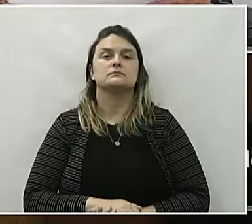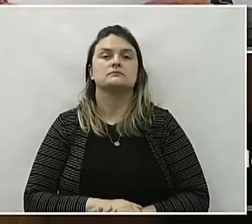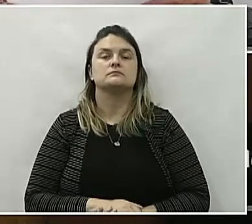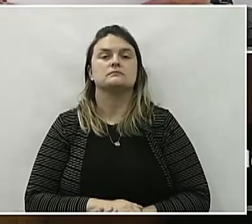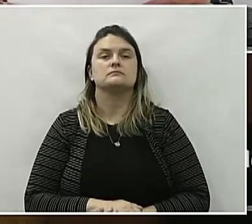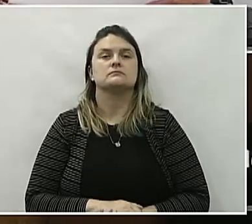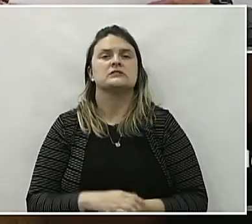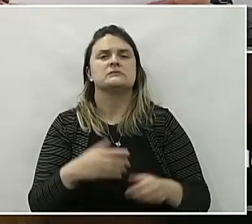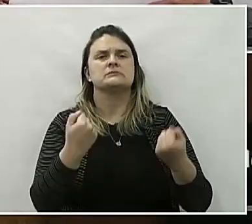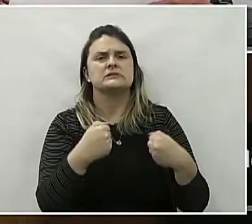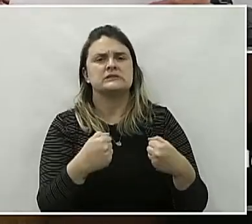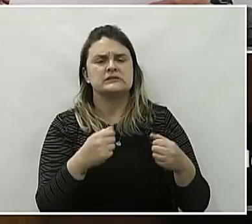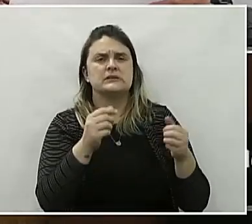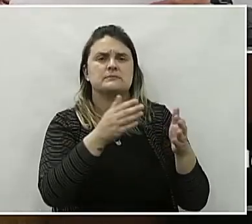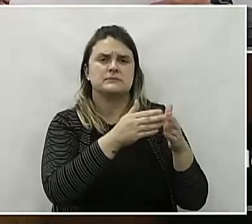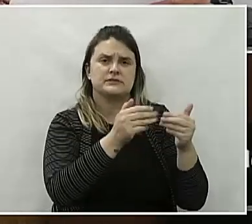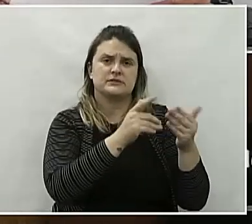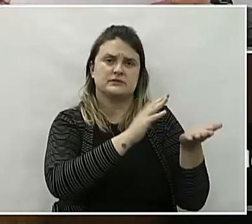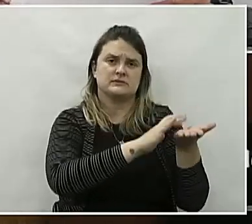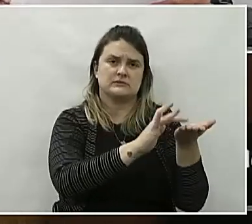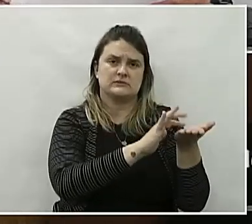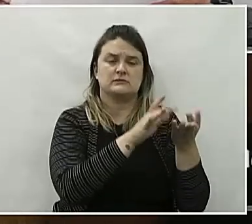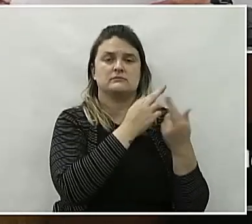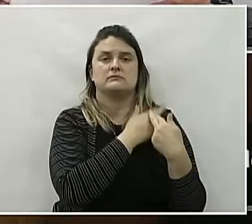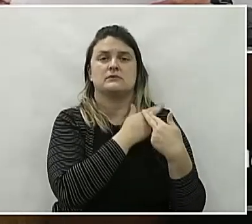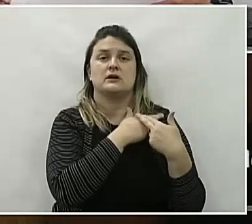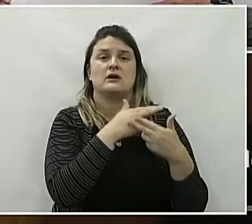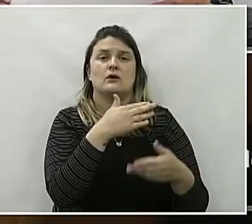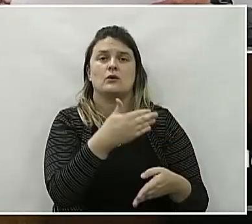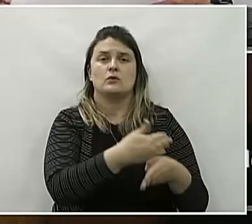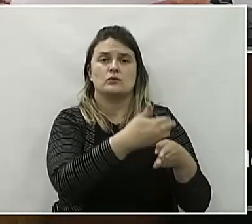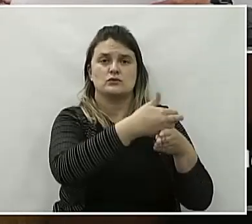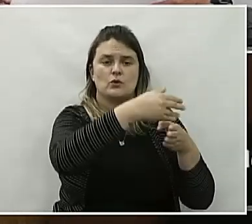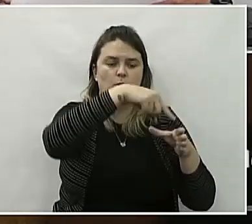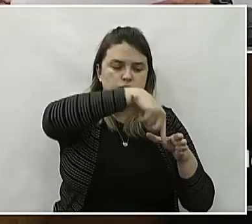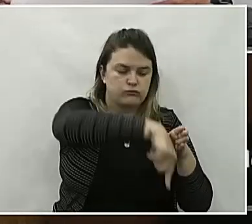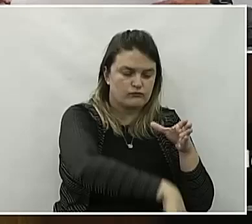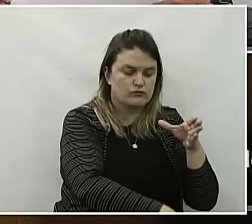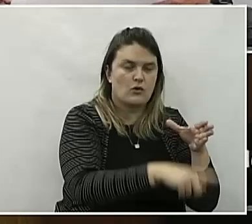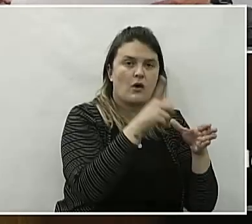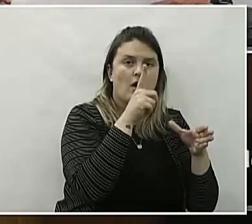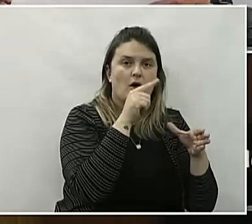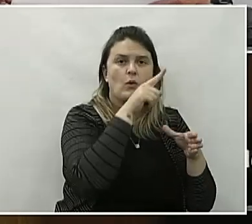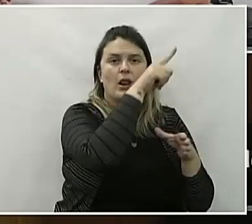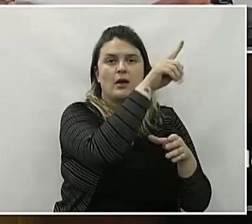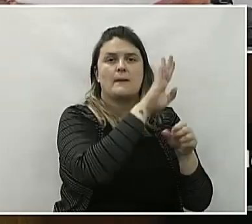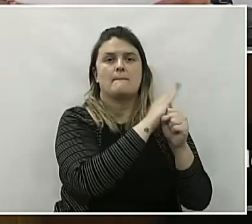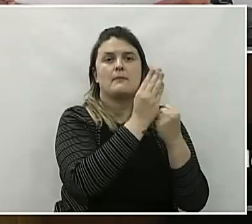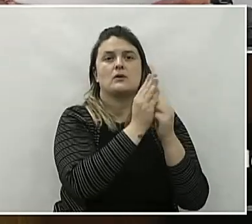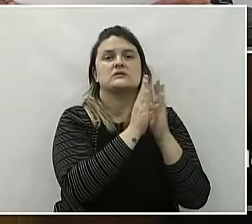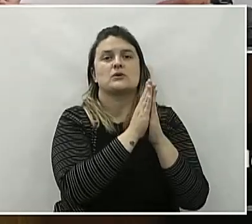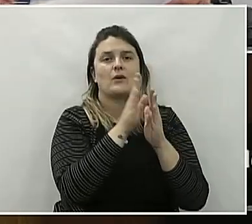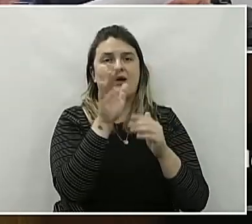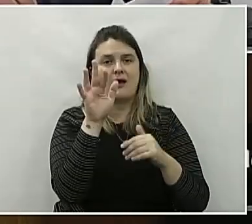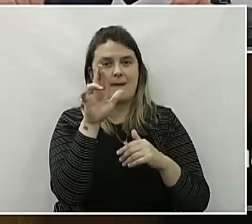que possa viabilizar por meio da secretaria competente a construção de um poço artesiano no bairro São Gabriel, nesse município.